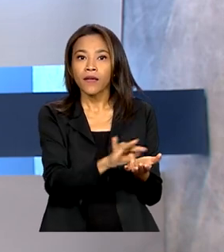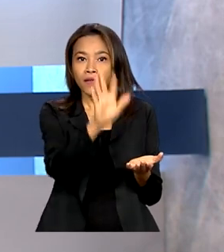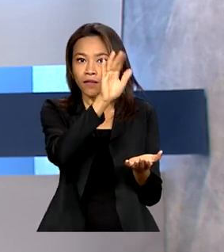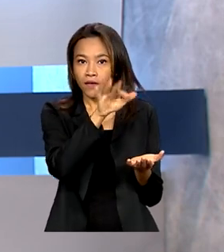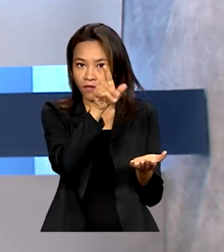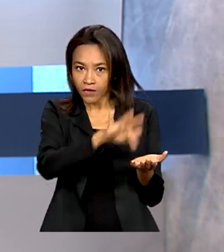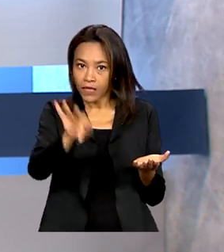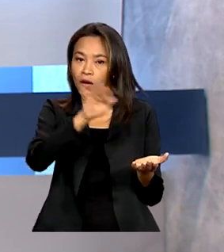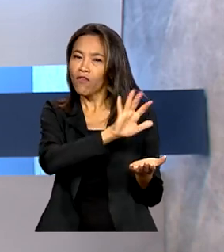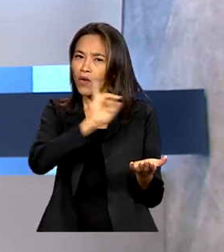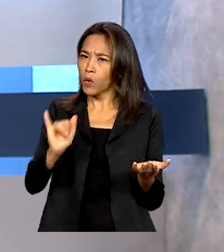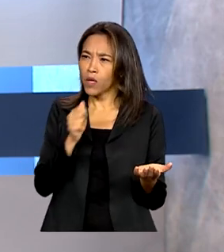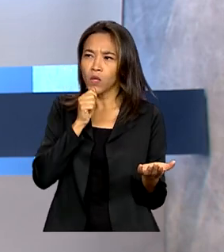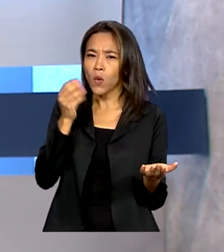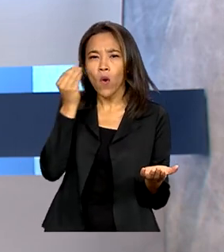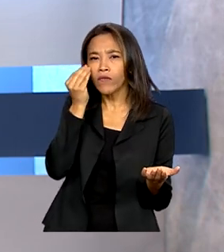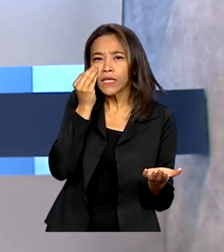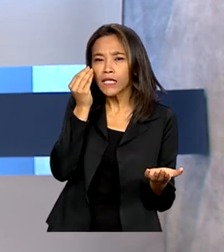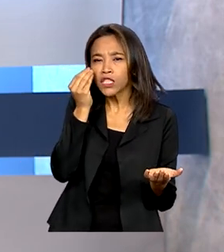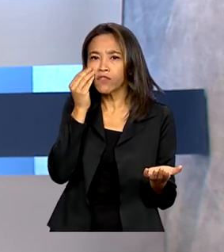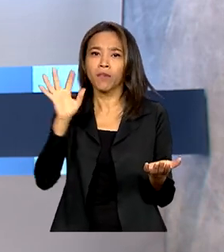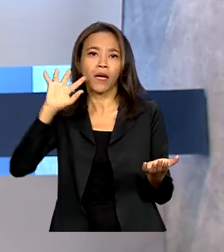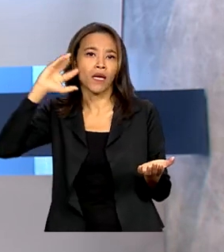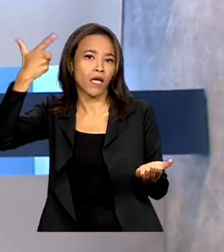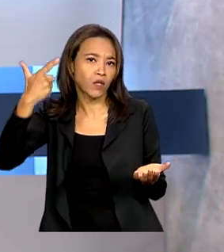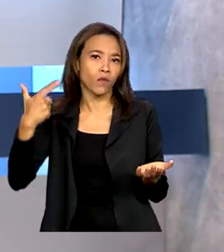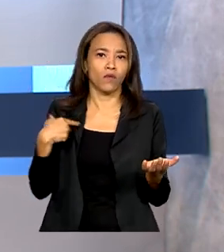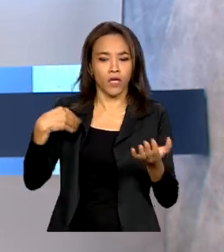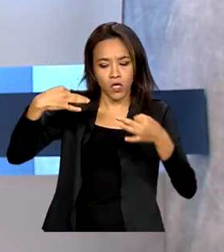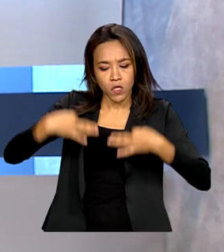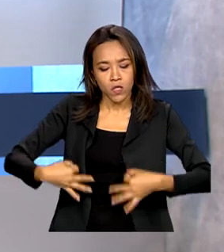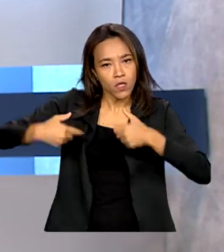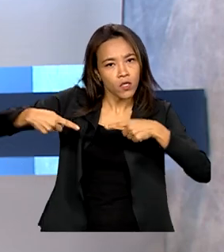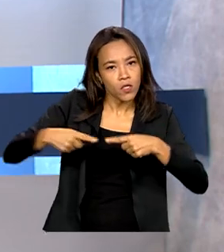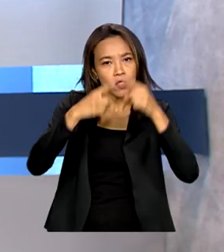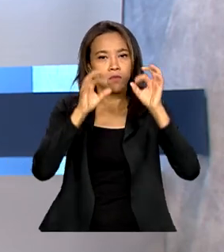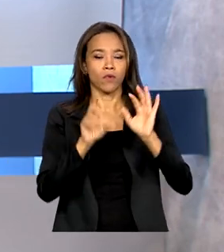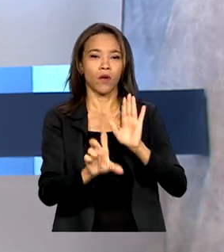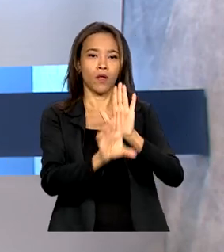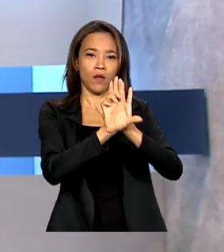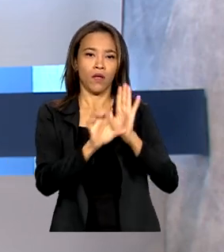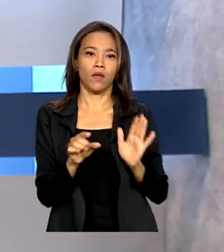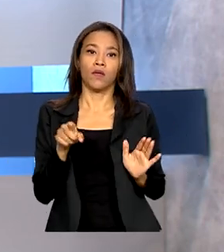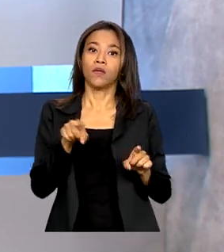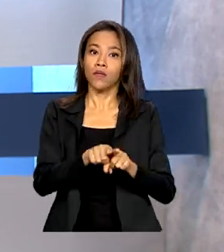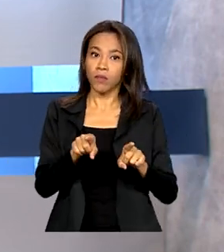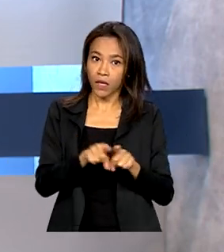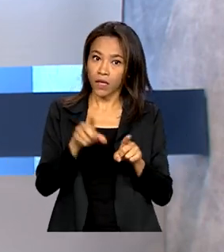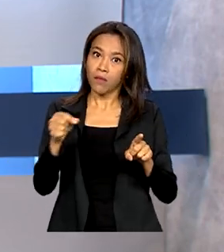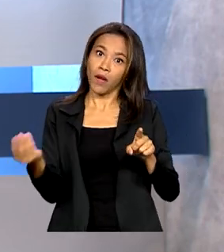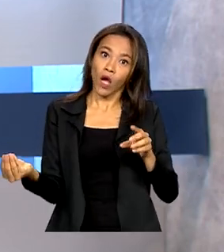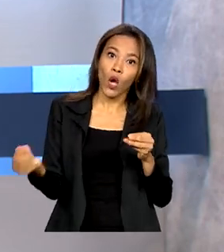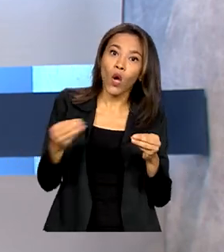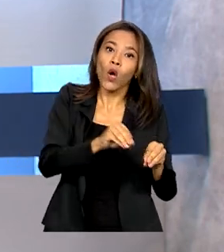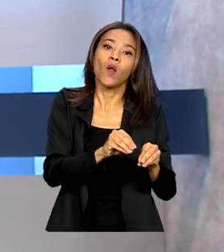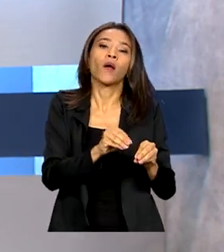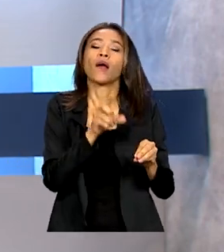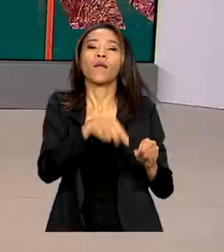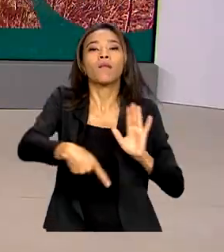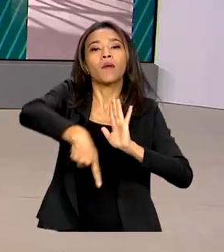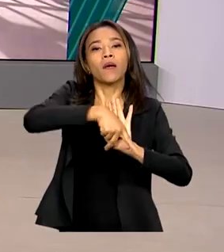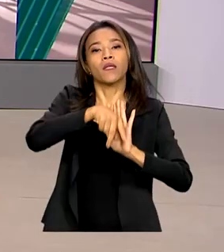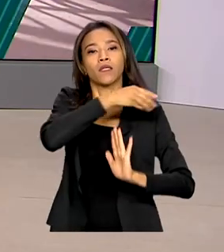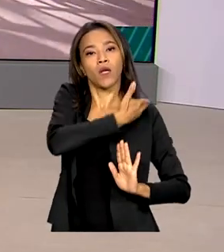regularização dos itens e também não houve um pedido fundamentado para incorporar as joias ao patrimônio público.